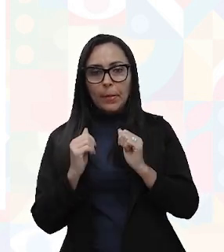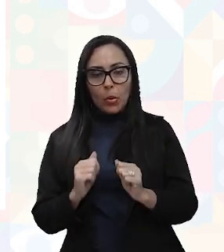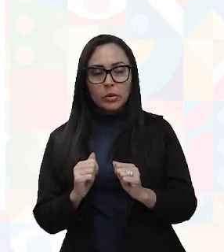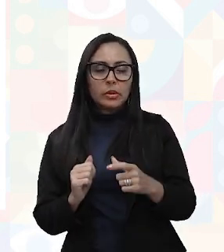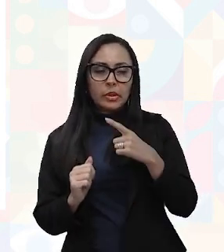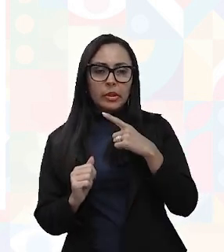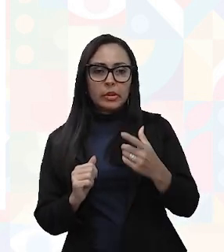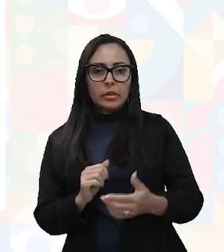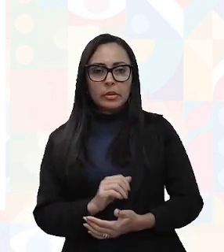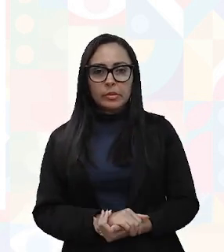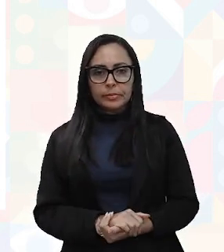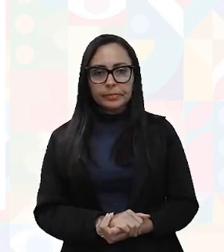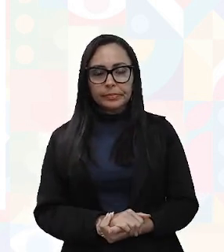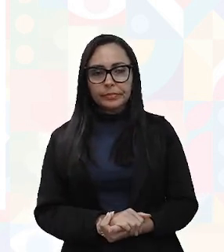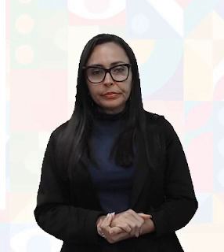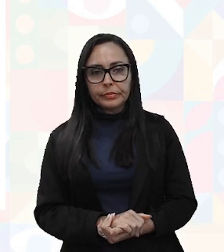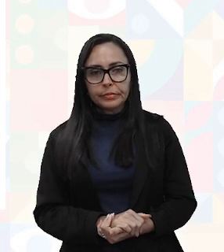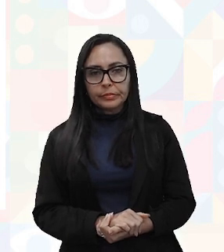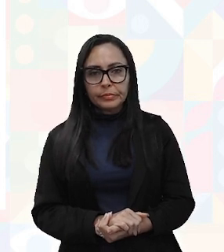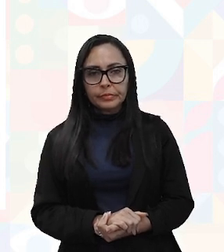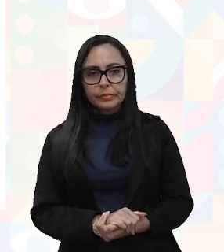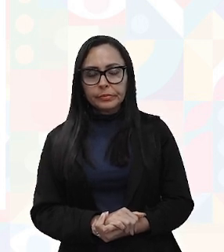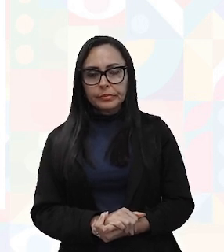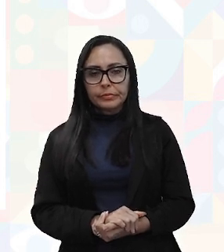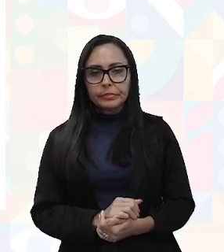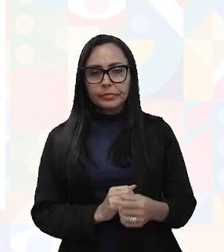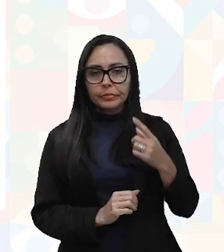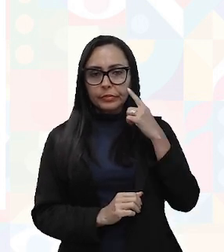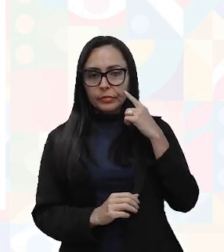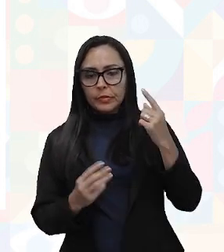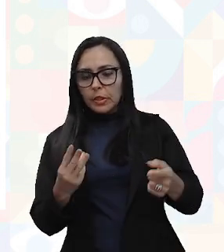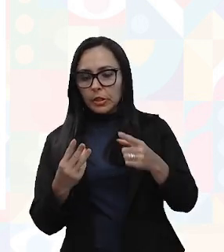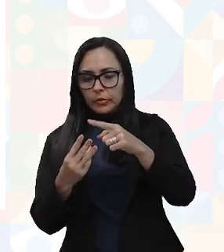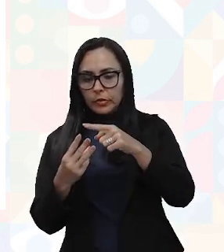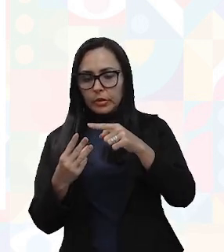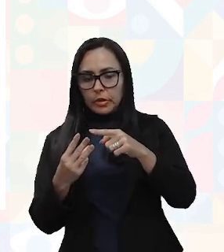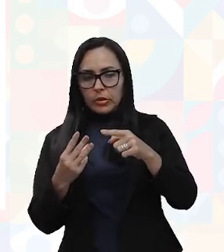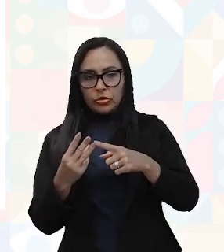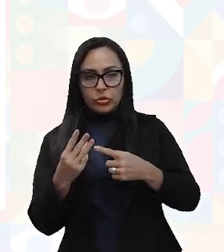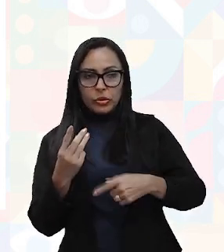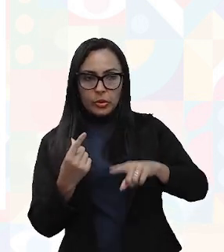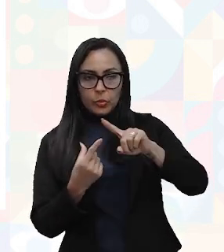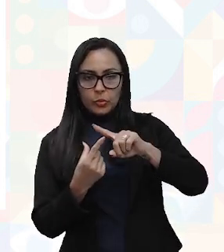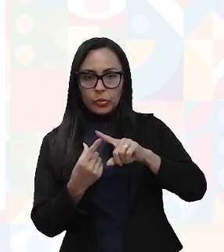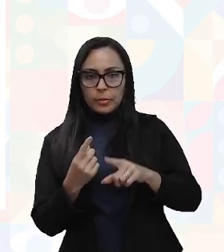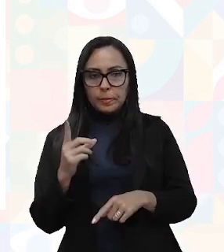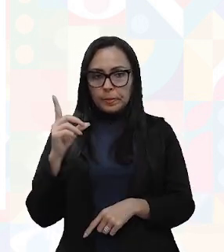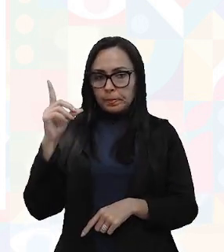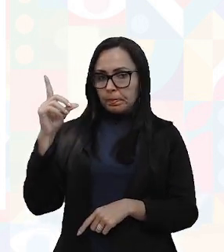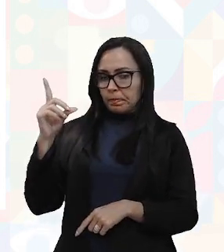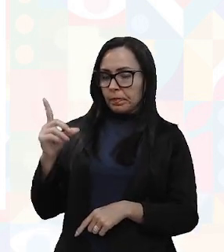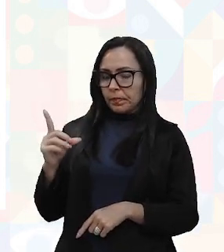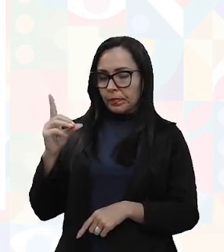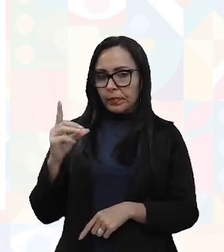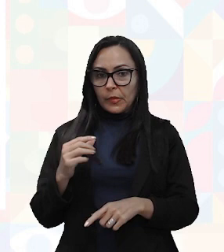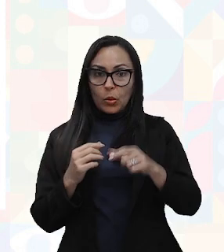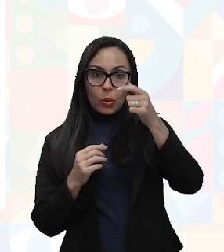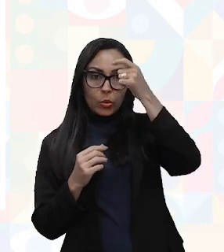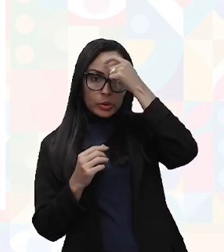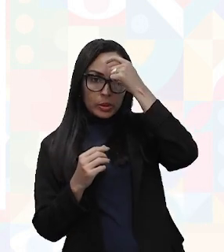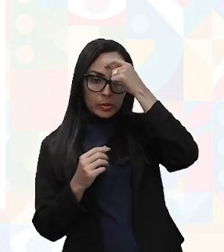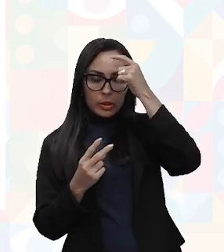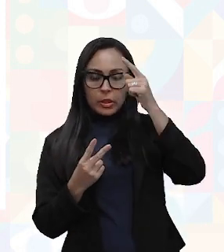ter, certo? Então, a ergonomia pode ser dividida em três tipos principais. Ergonomia cognitiva,